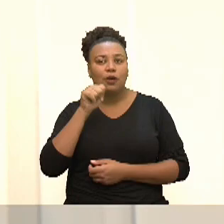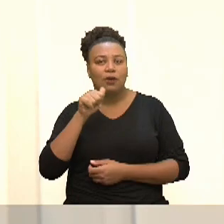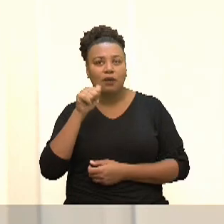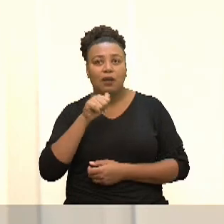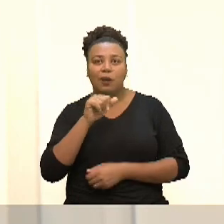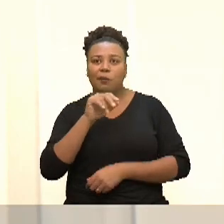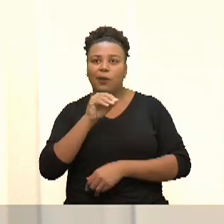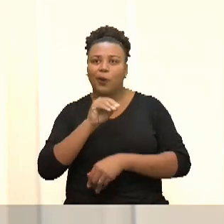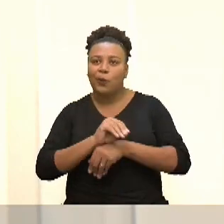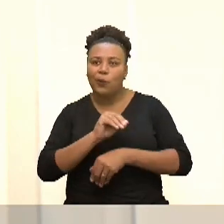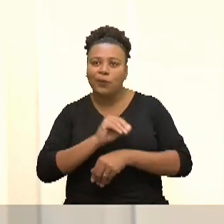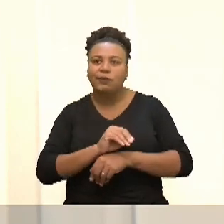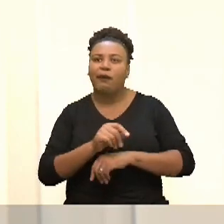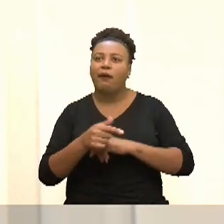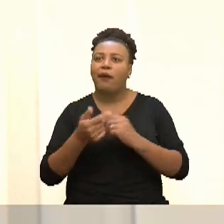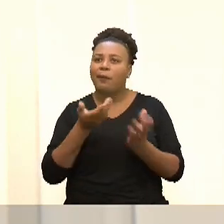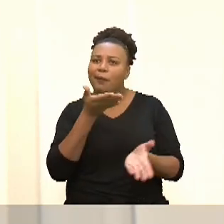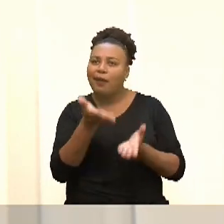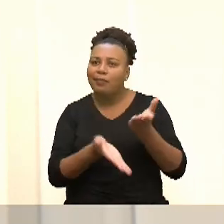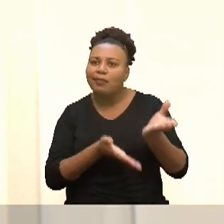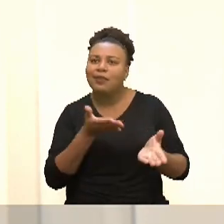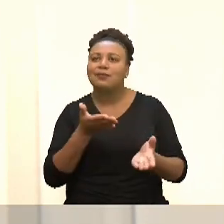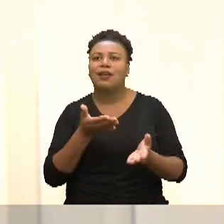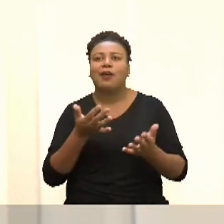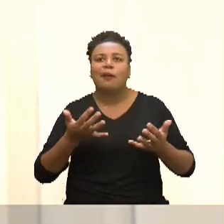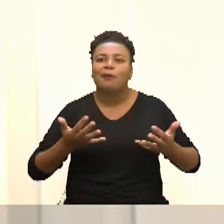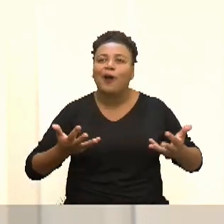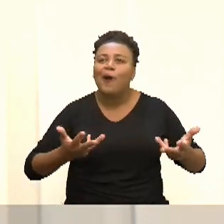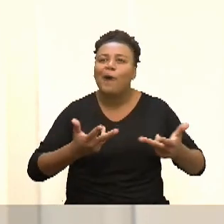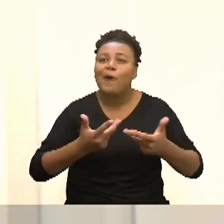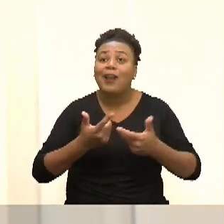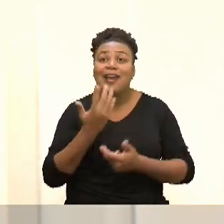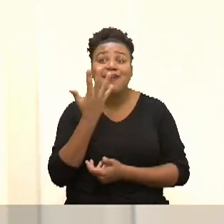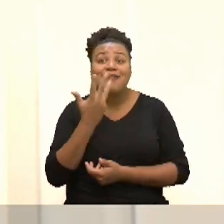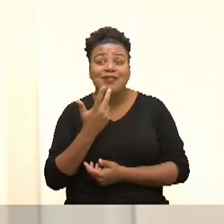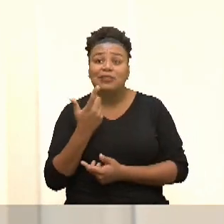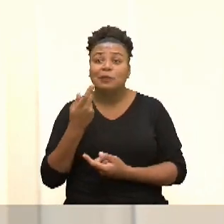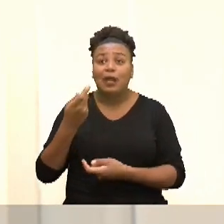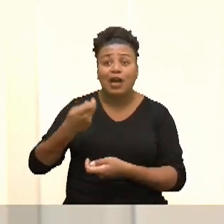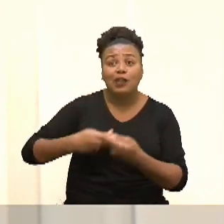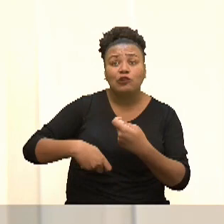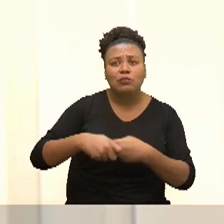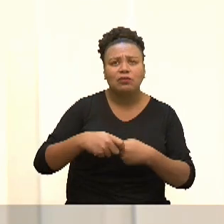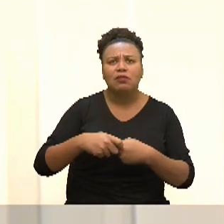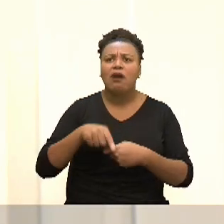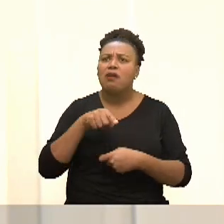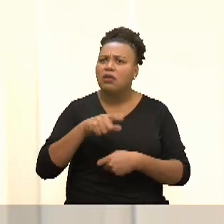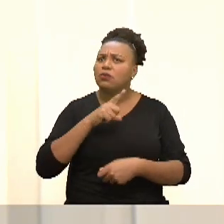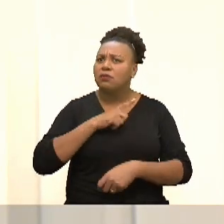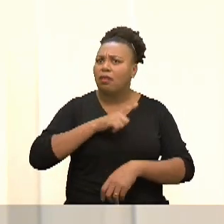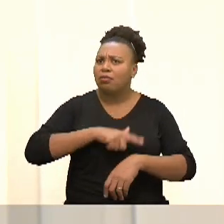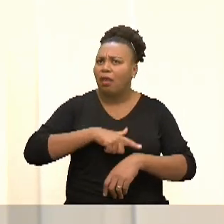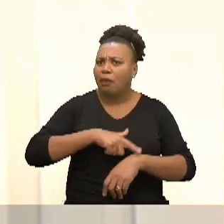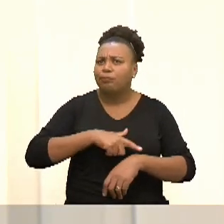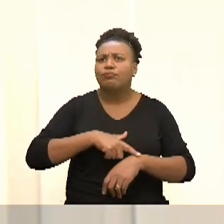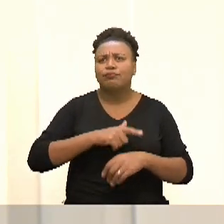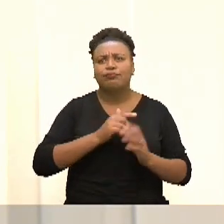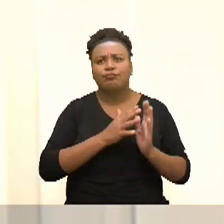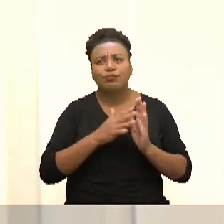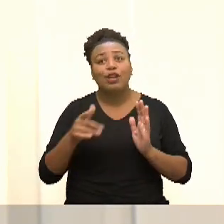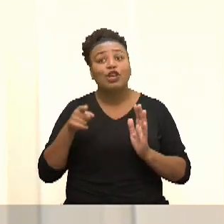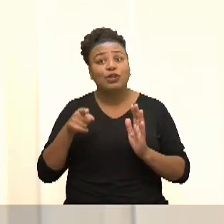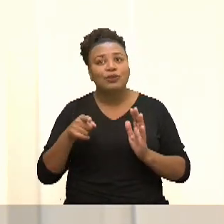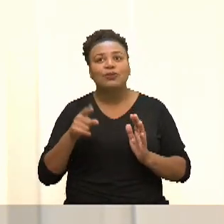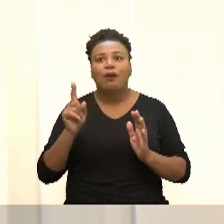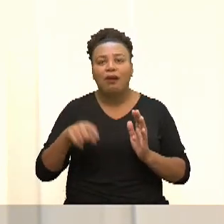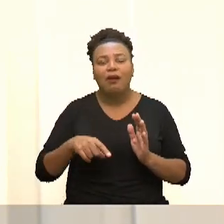para cuidar, para atender, para acolher todas as crianças, para gerenciar, e isso nos toma um tempo muito grande. E isso